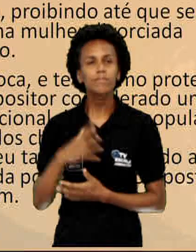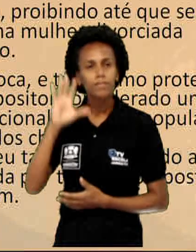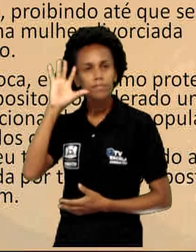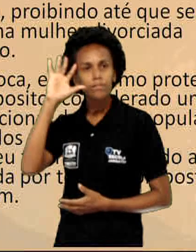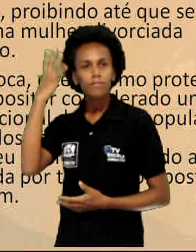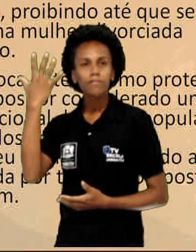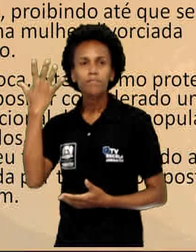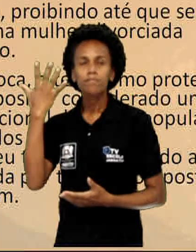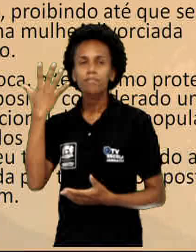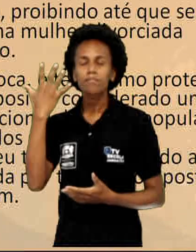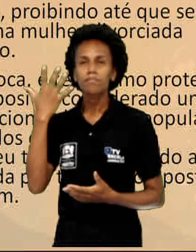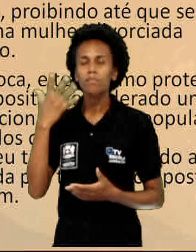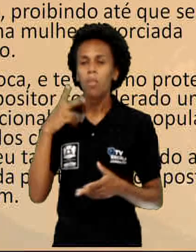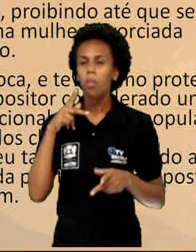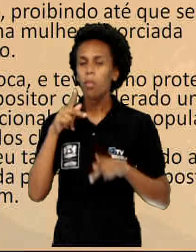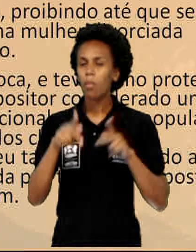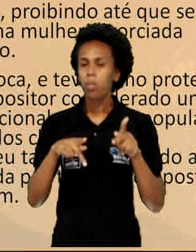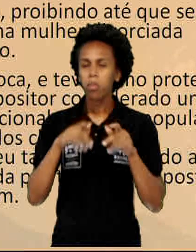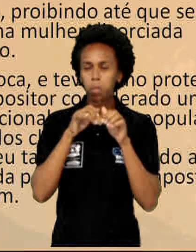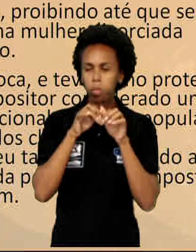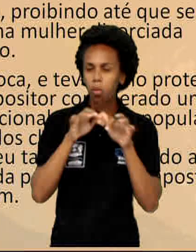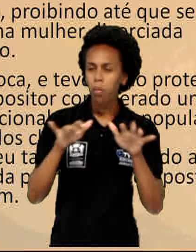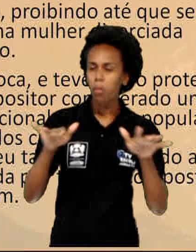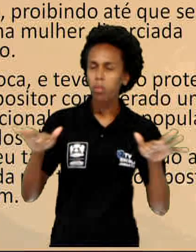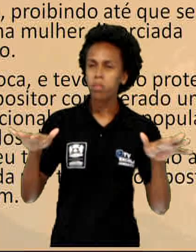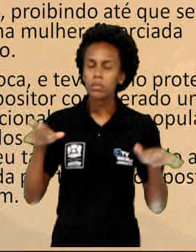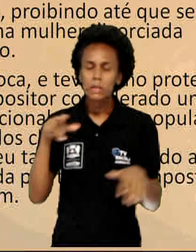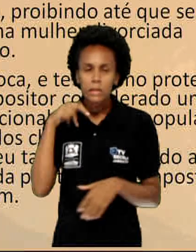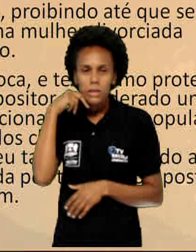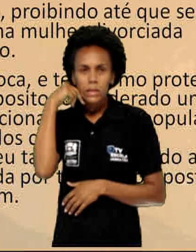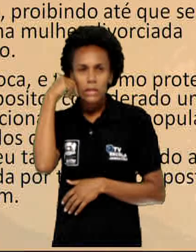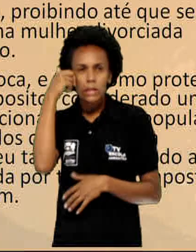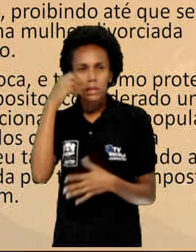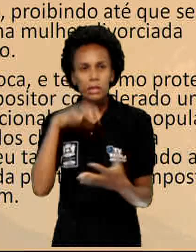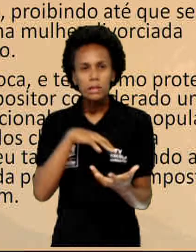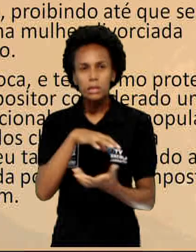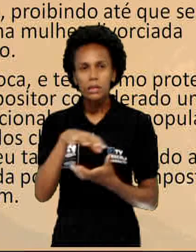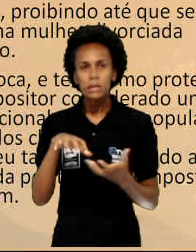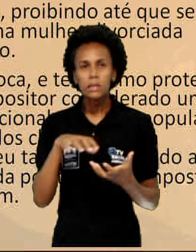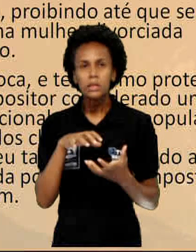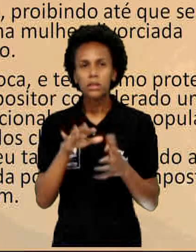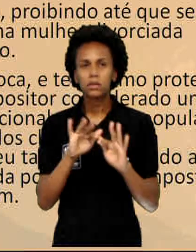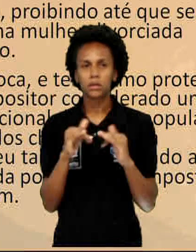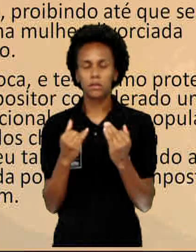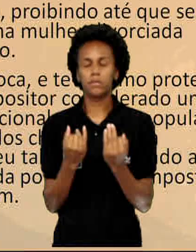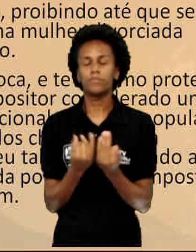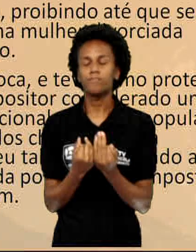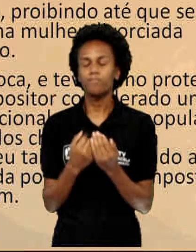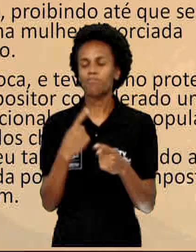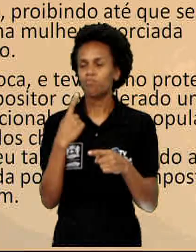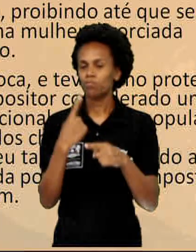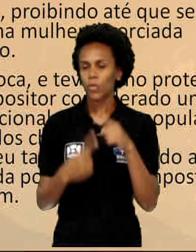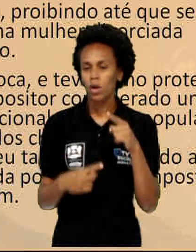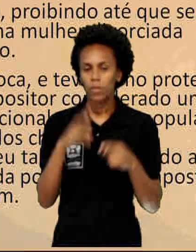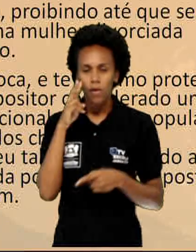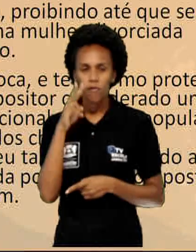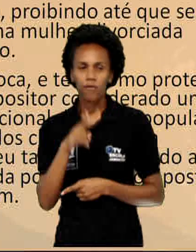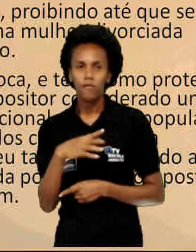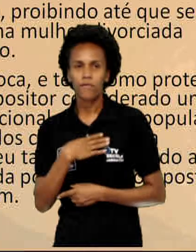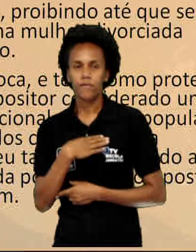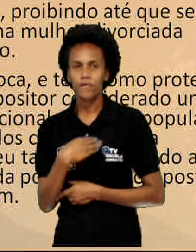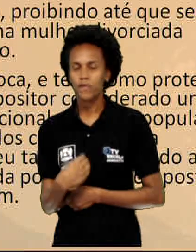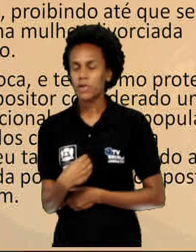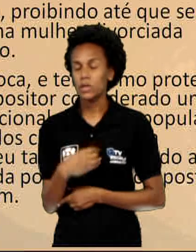repercutiu em um escândalo e vergonha para a família, sendo proibida de ver os filhos ficando